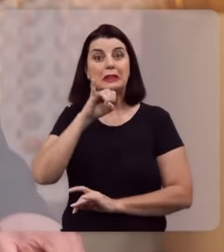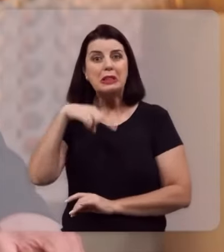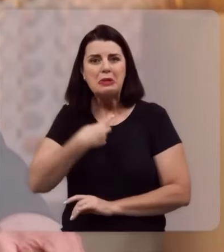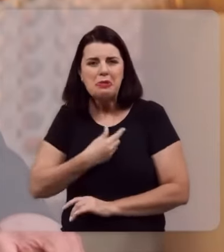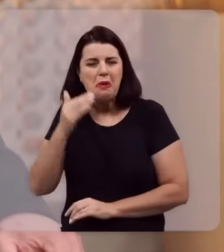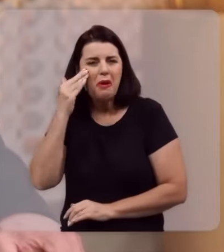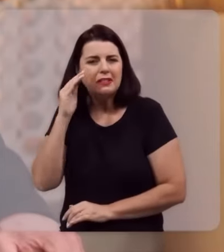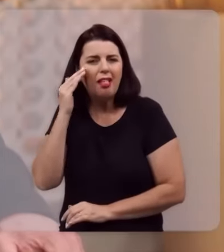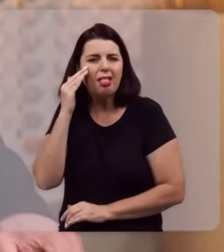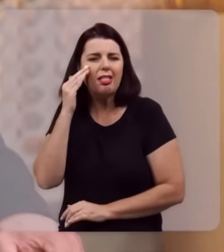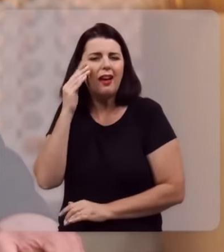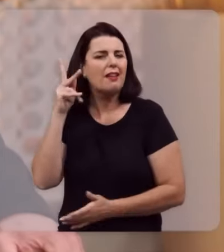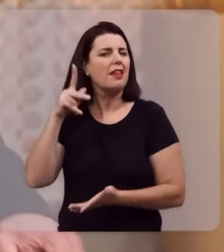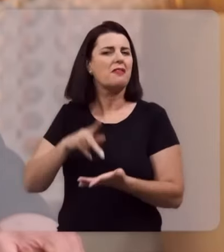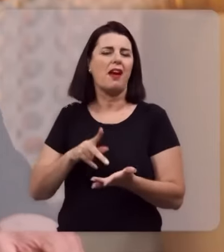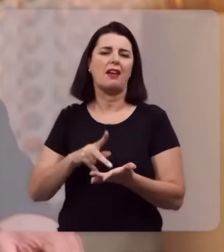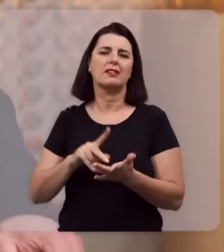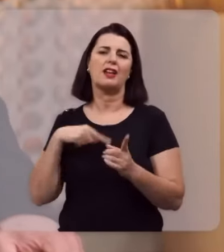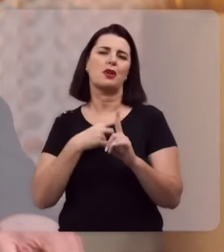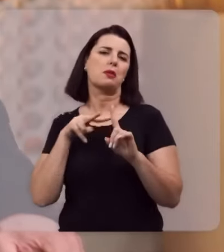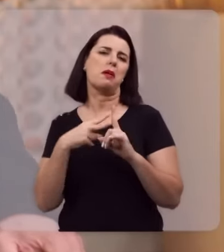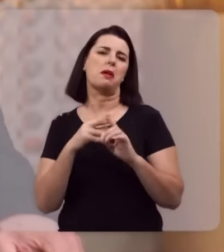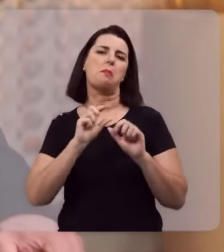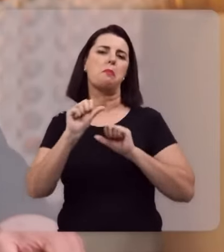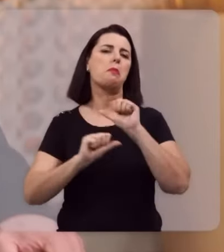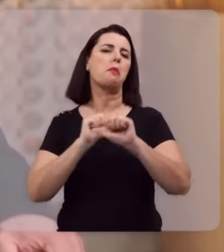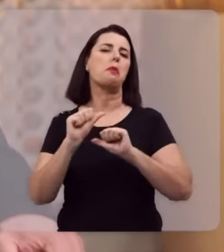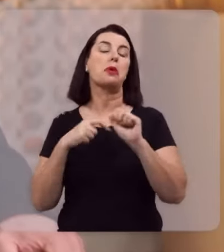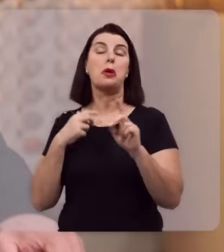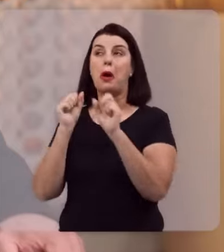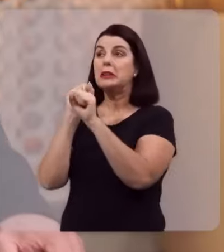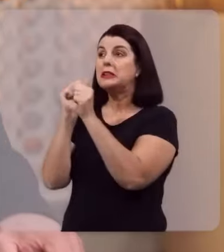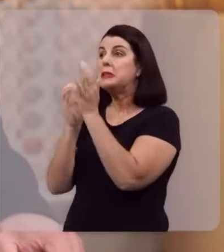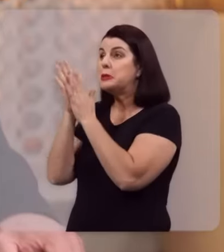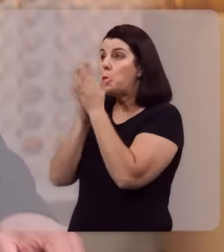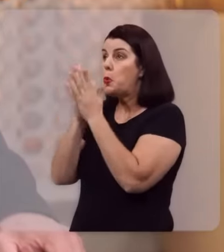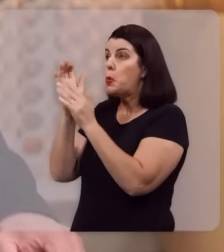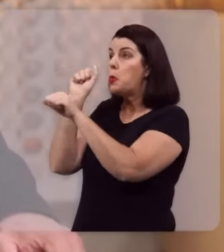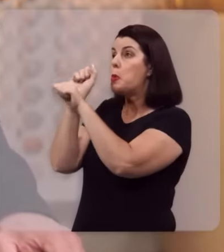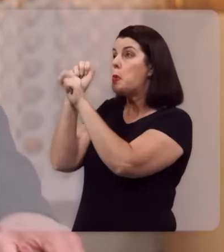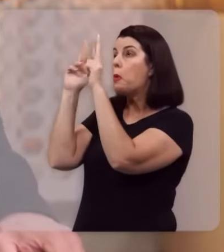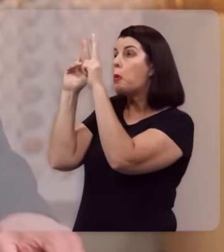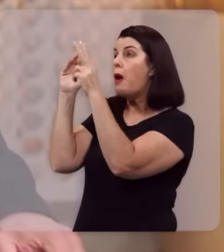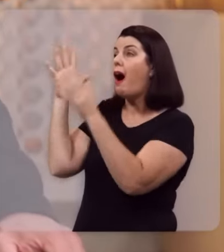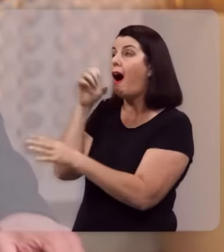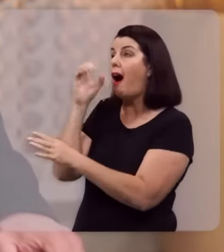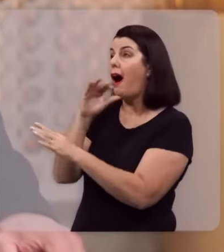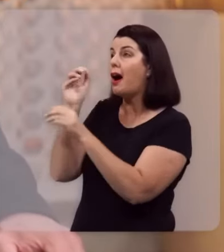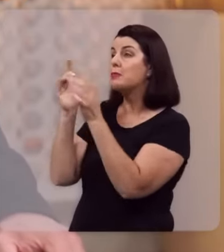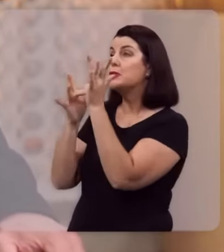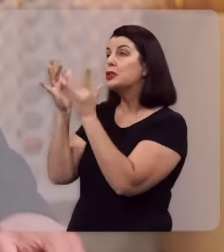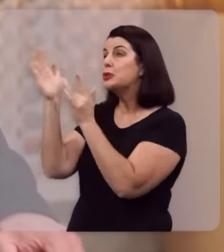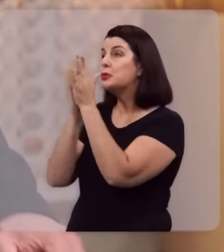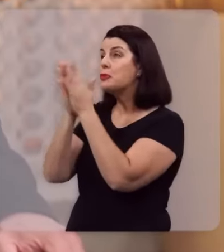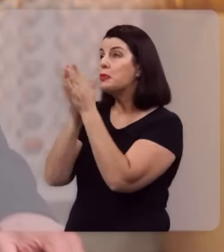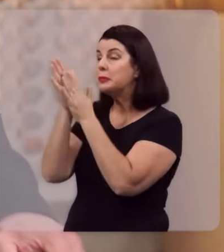nós entendemos isso, na verdade, a nossa perspectiva muda radicalmente. Nós aguardamos ansiosamente a volta